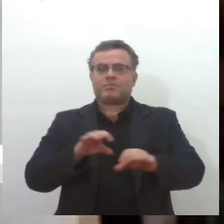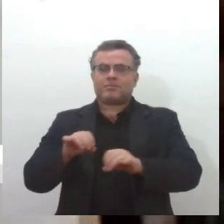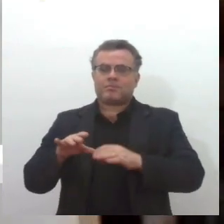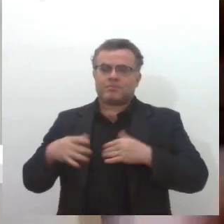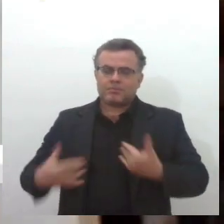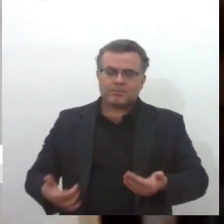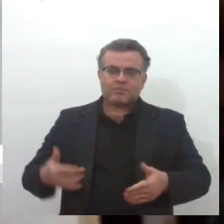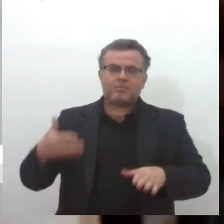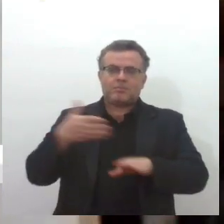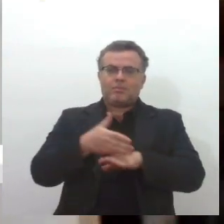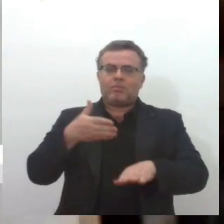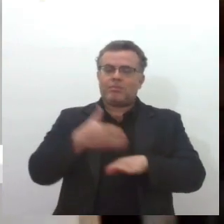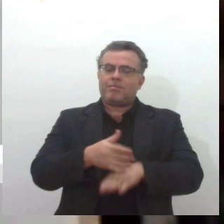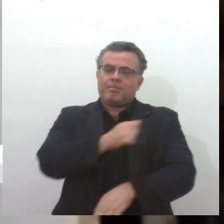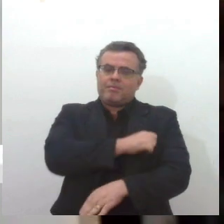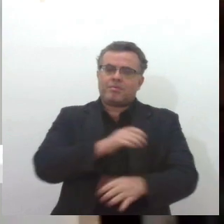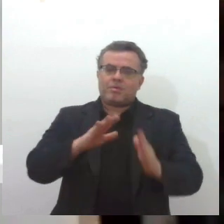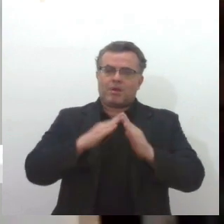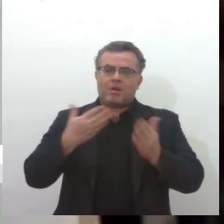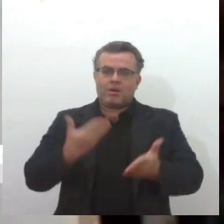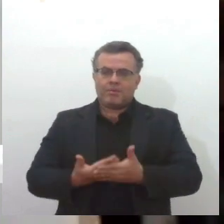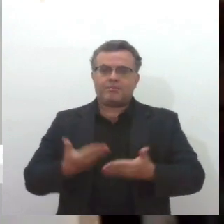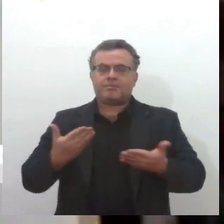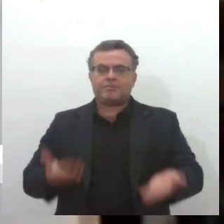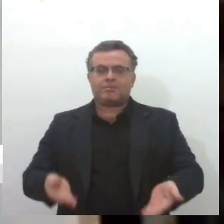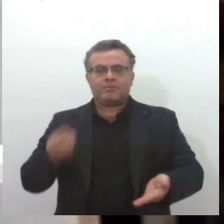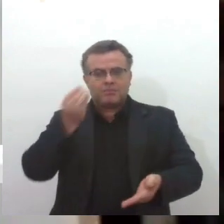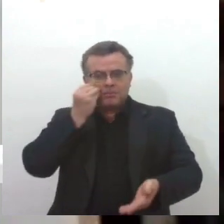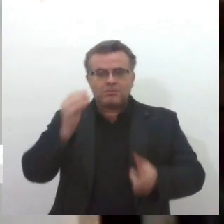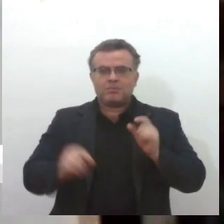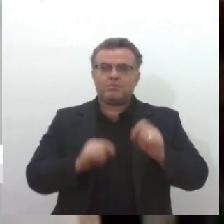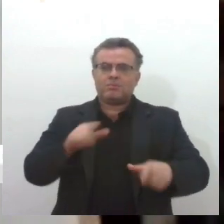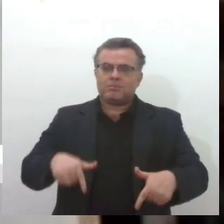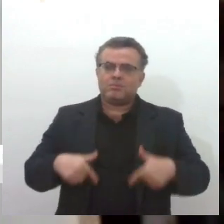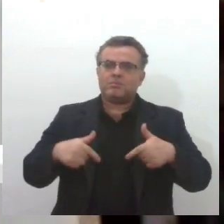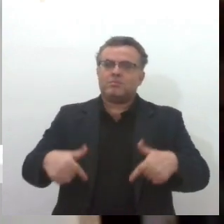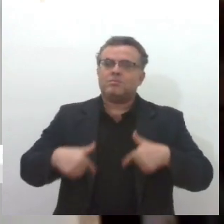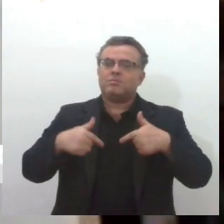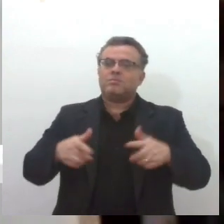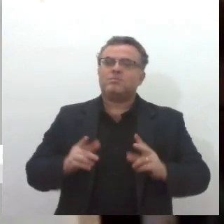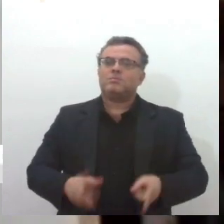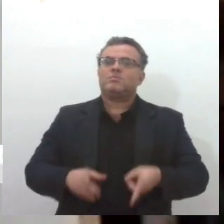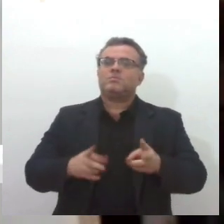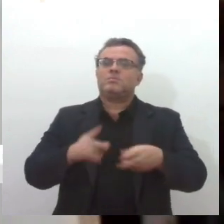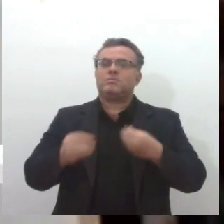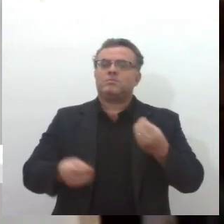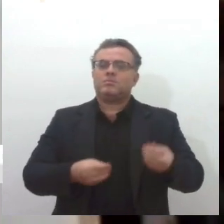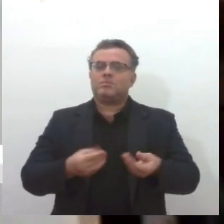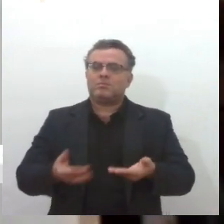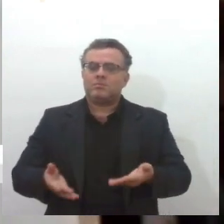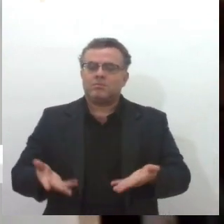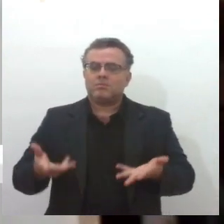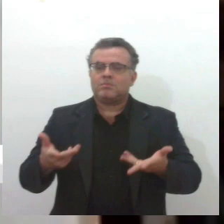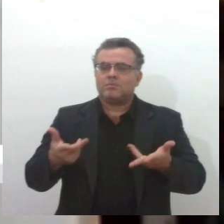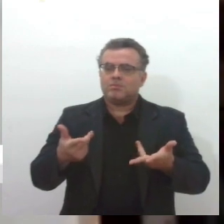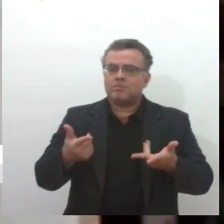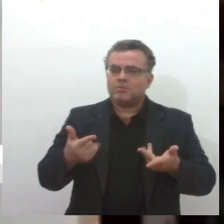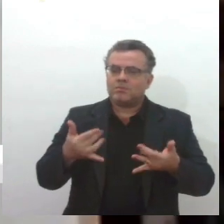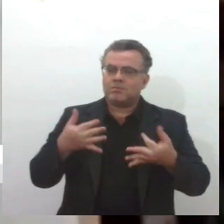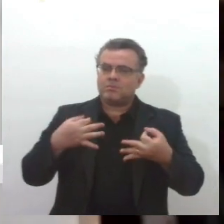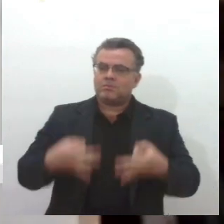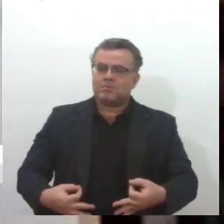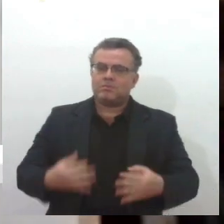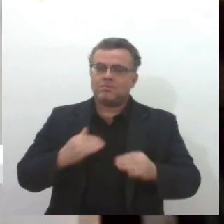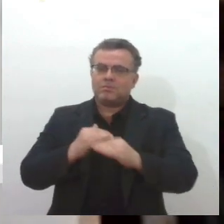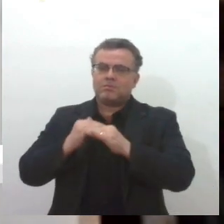alunas, é na escola, que a gente tenta buscar essa linguagem mais equilibrada, por equidade